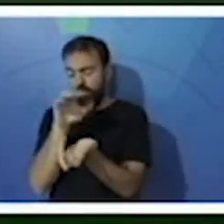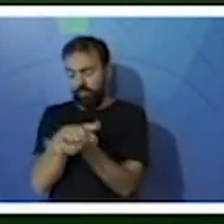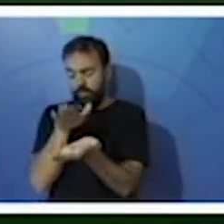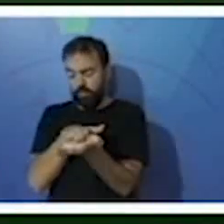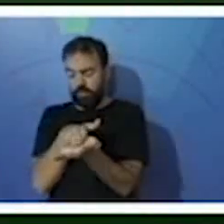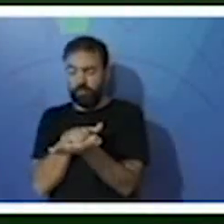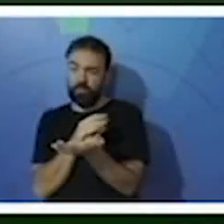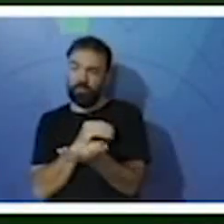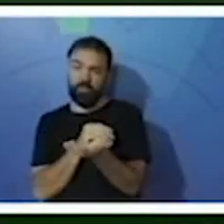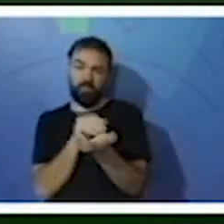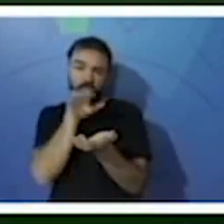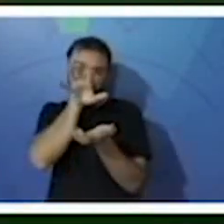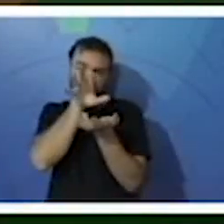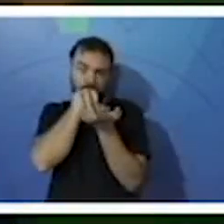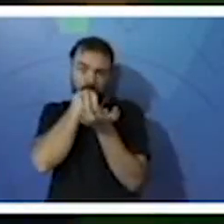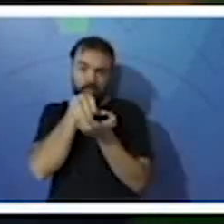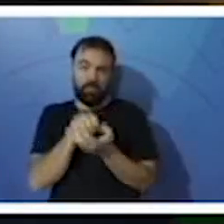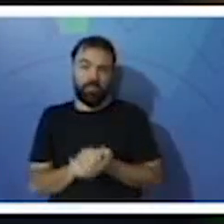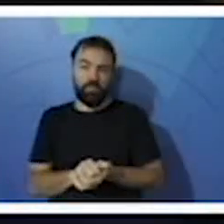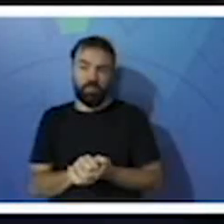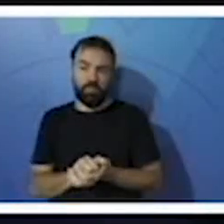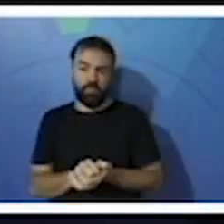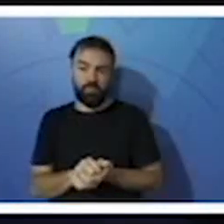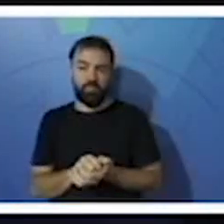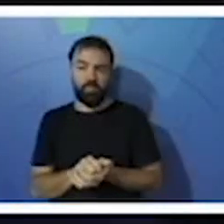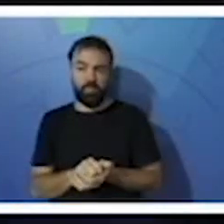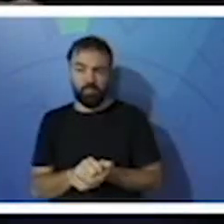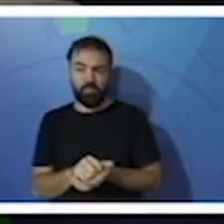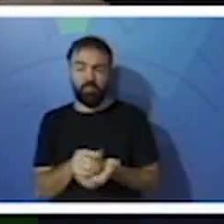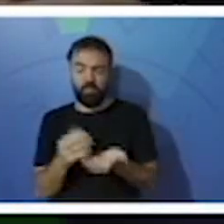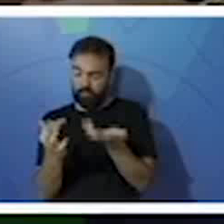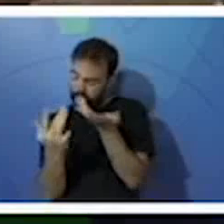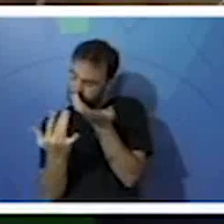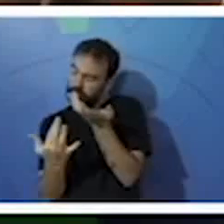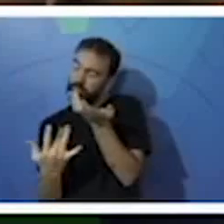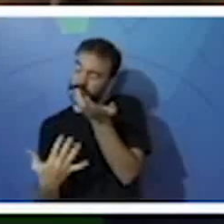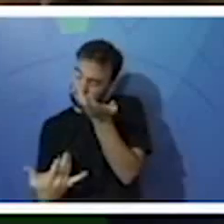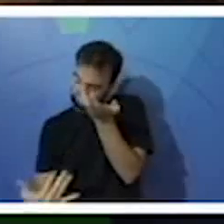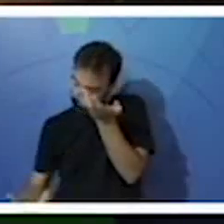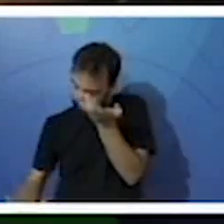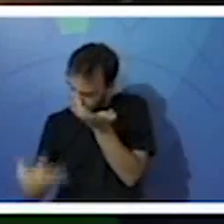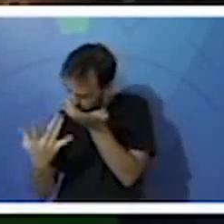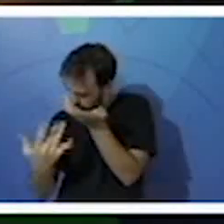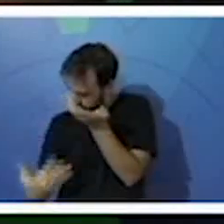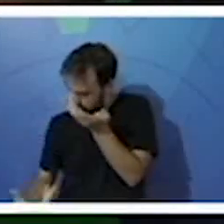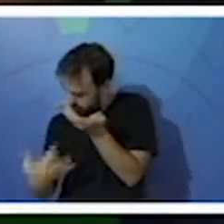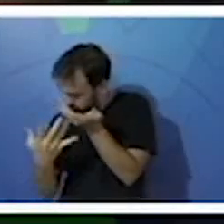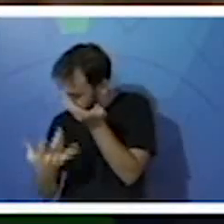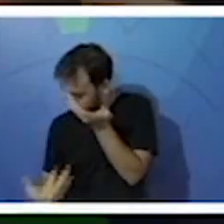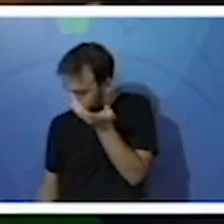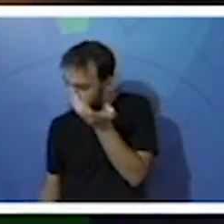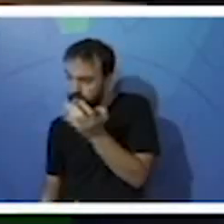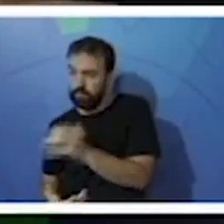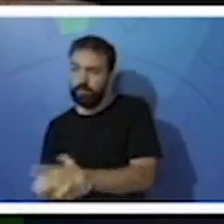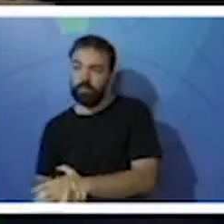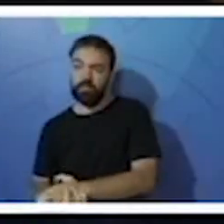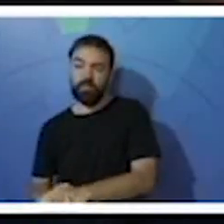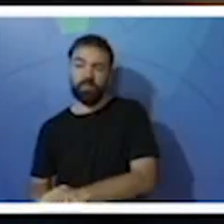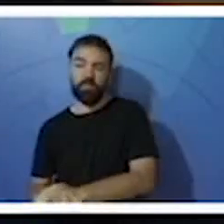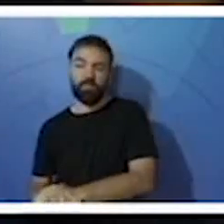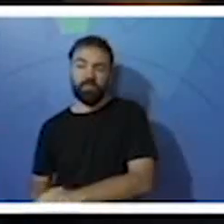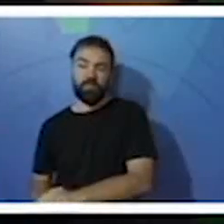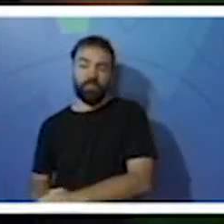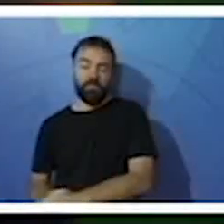é que ele tem na parte interna, tá? Até que toda a água se vá. Então, vai embora toda a água